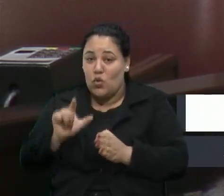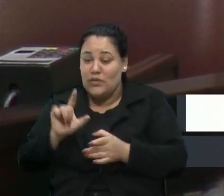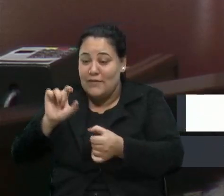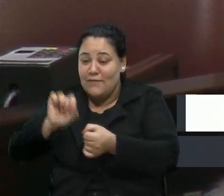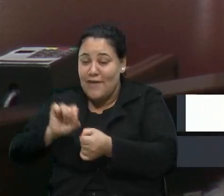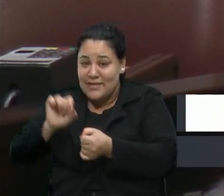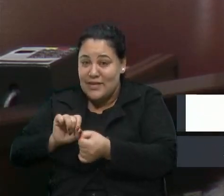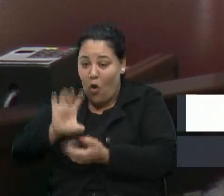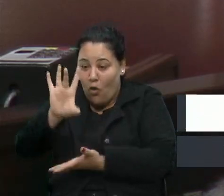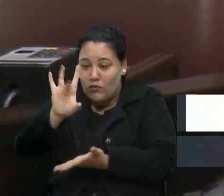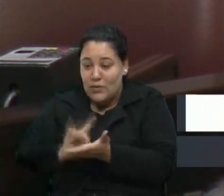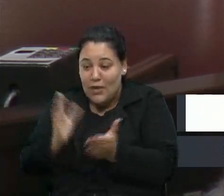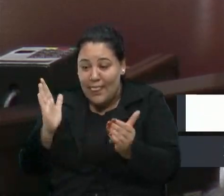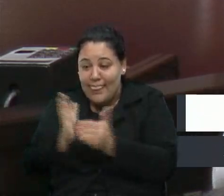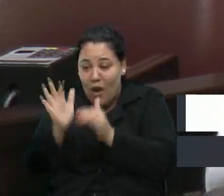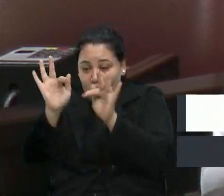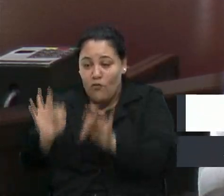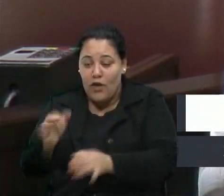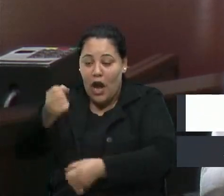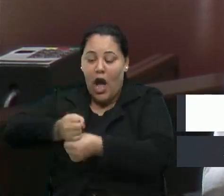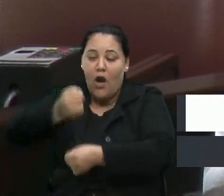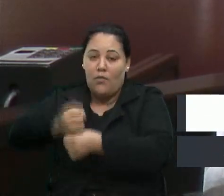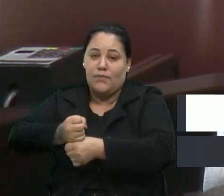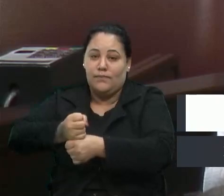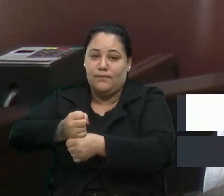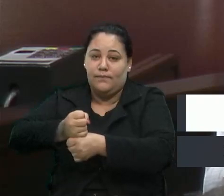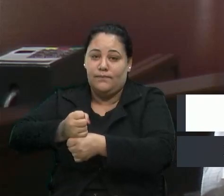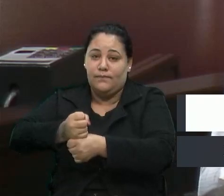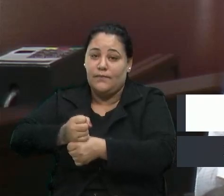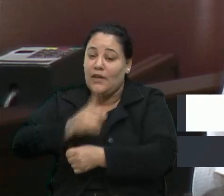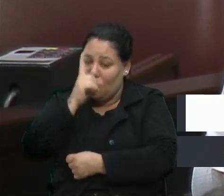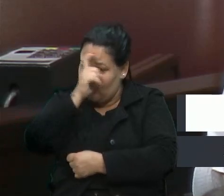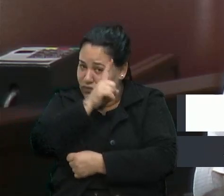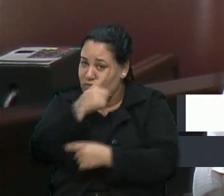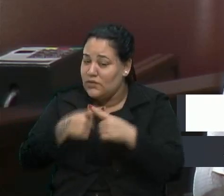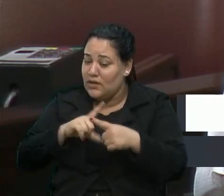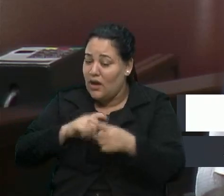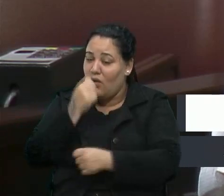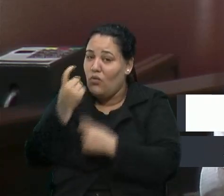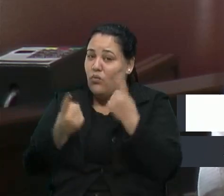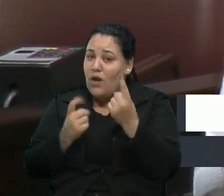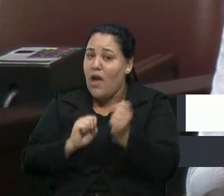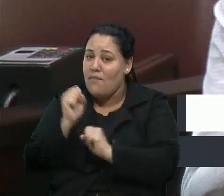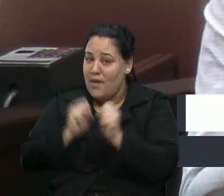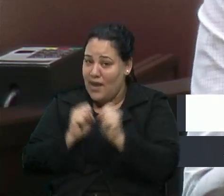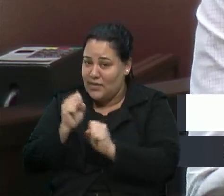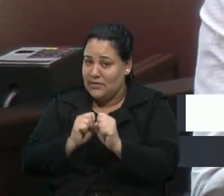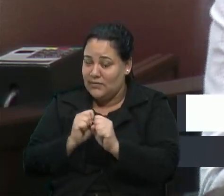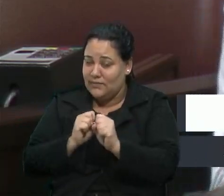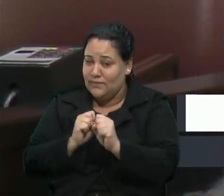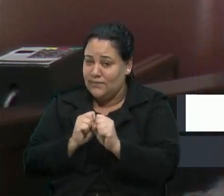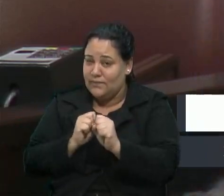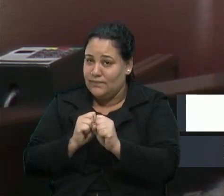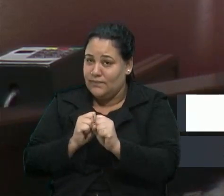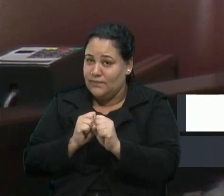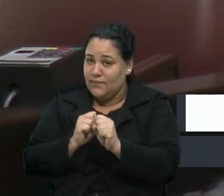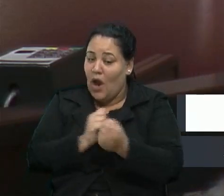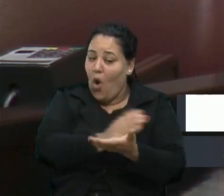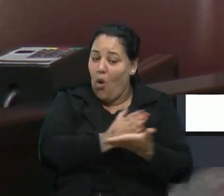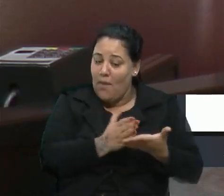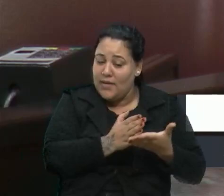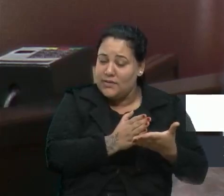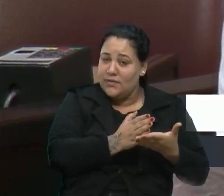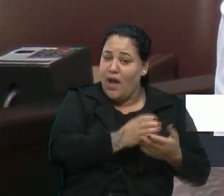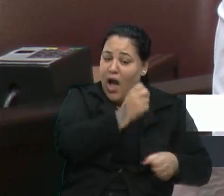o final. Infelizmente, às vezes existem empresas que, diante do contexto, iniciam as